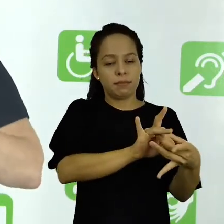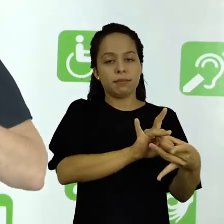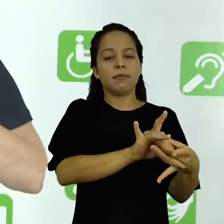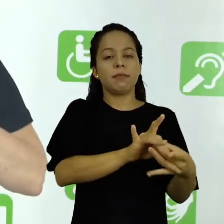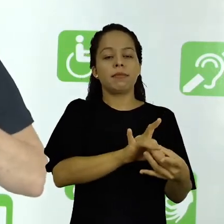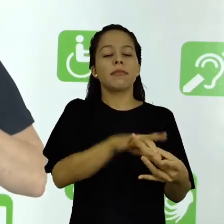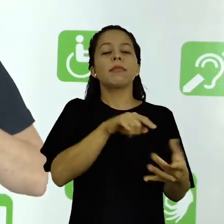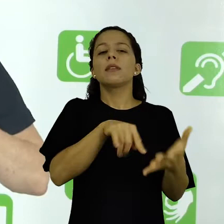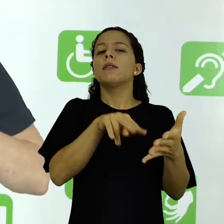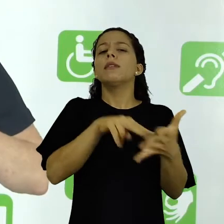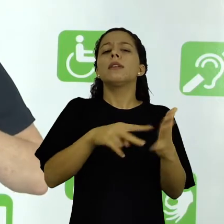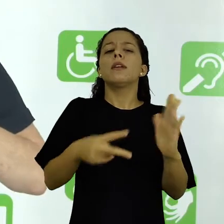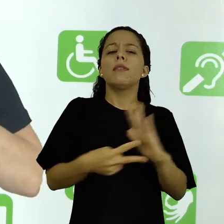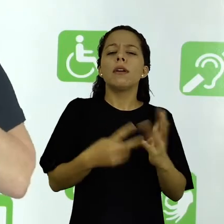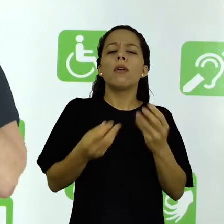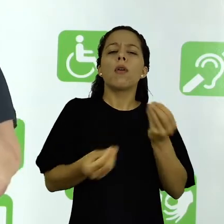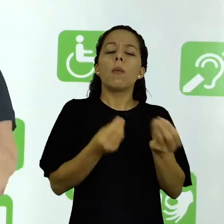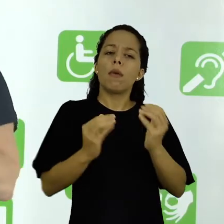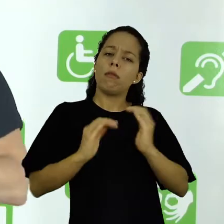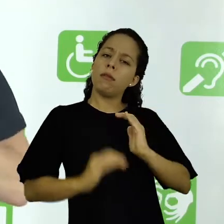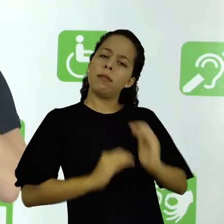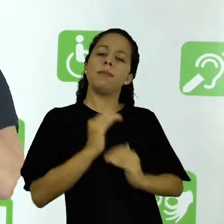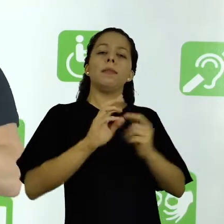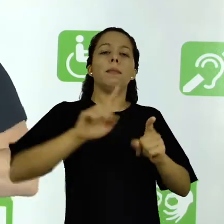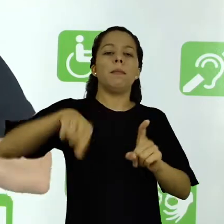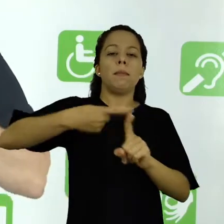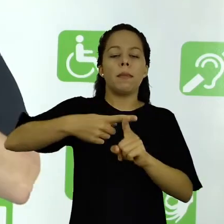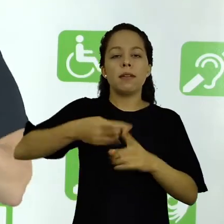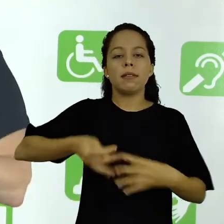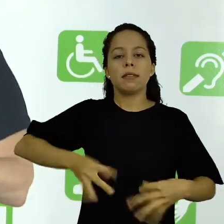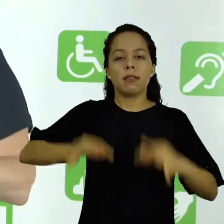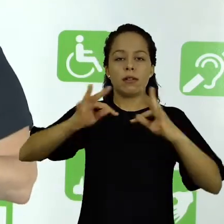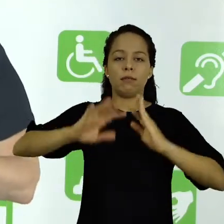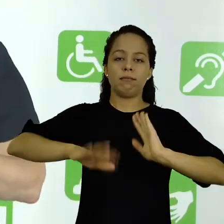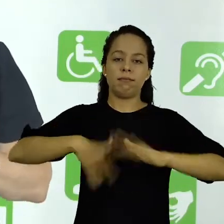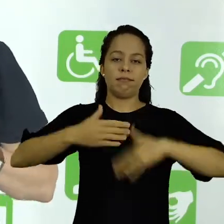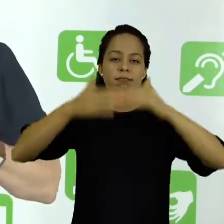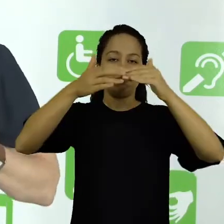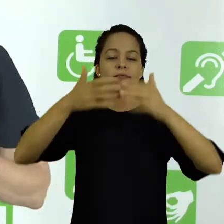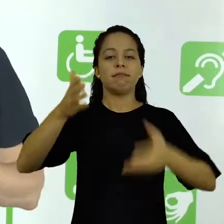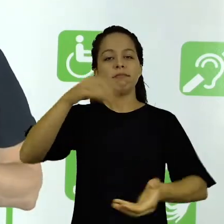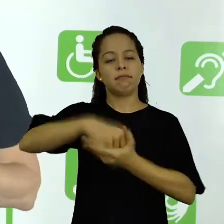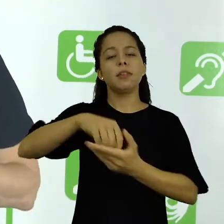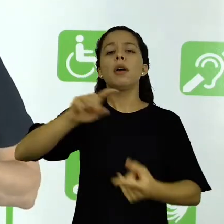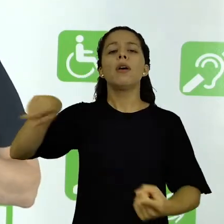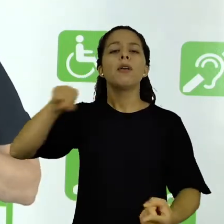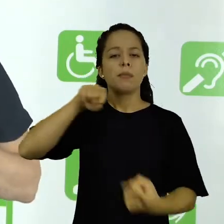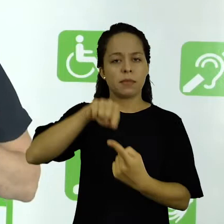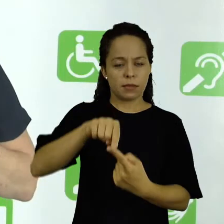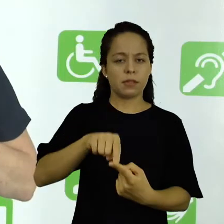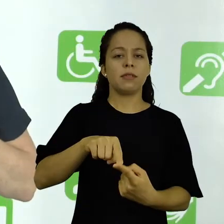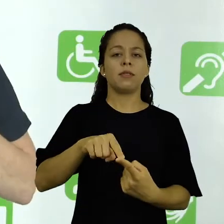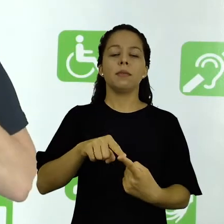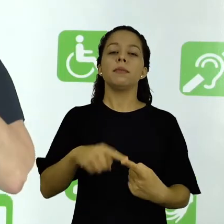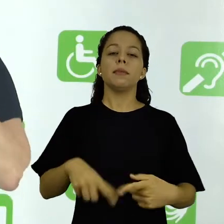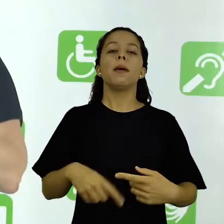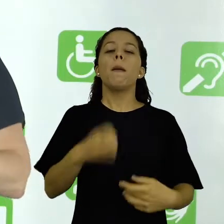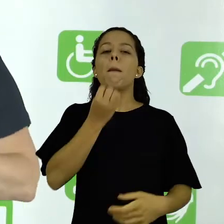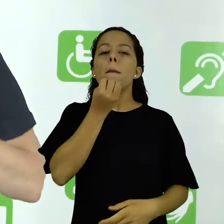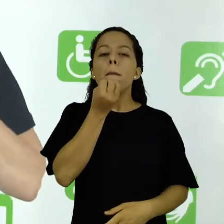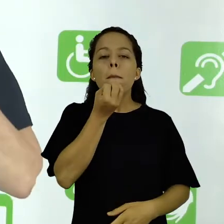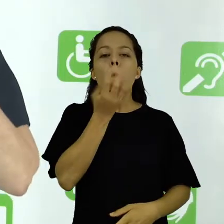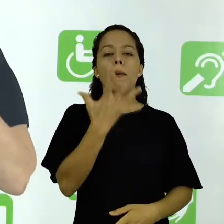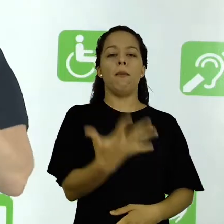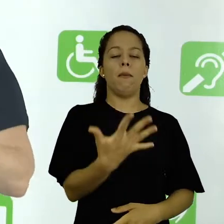na forma de desenvolvimento, de tratamento, desenvolvimento de tecnologias que visam a